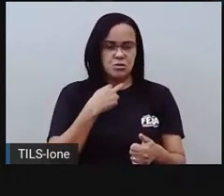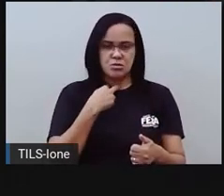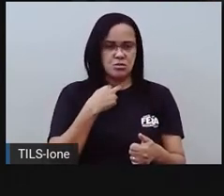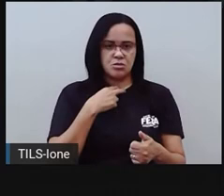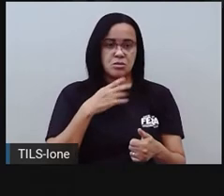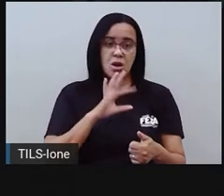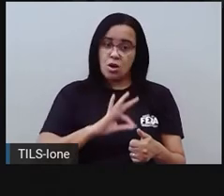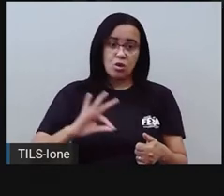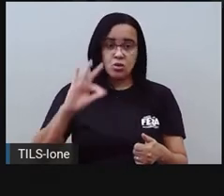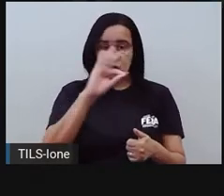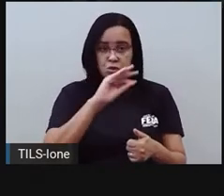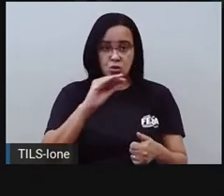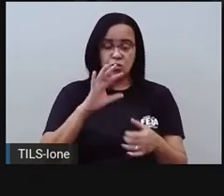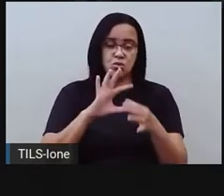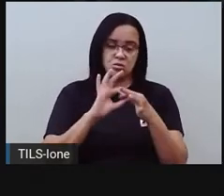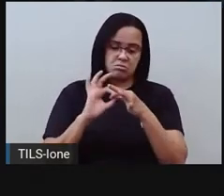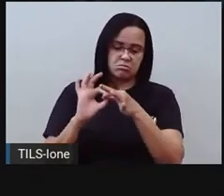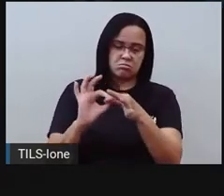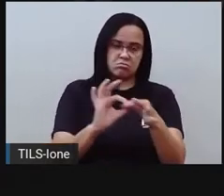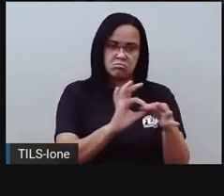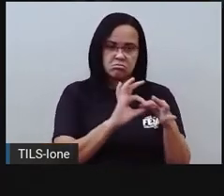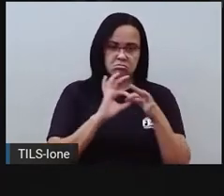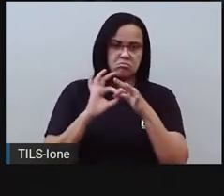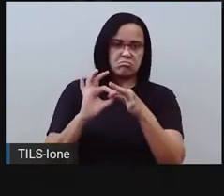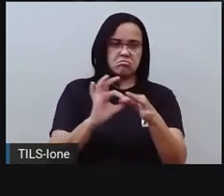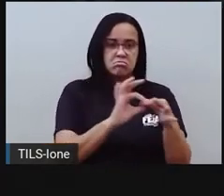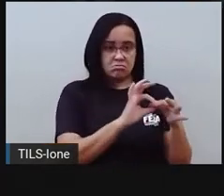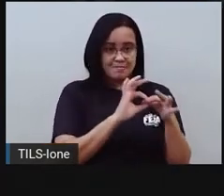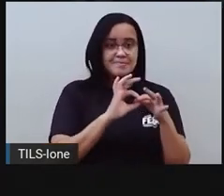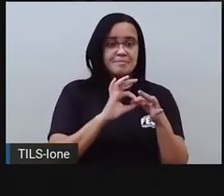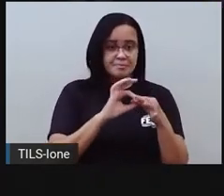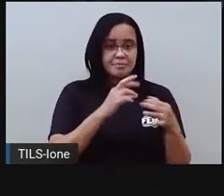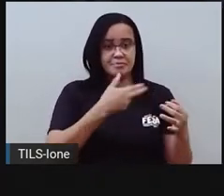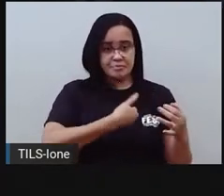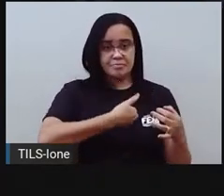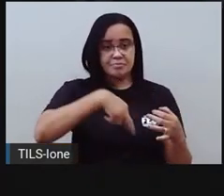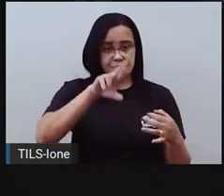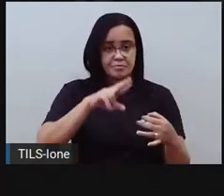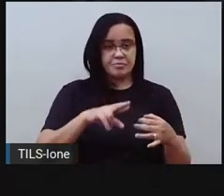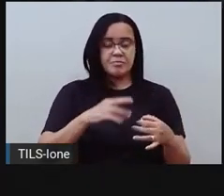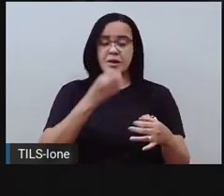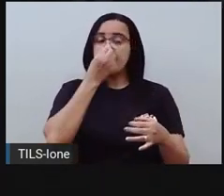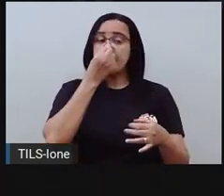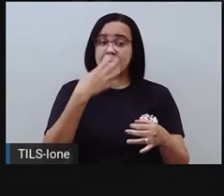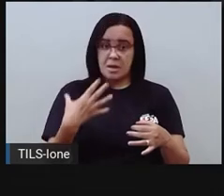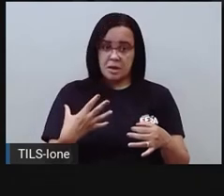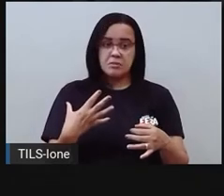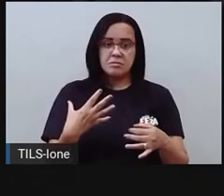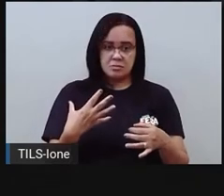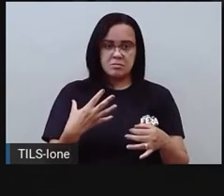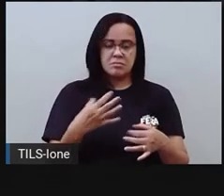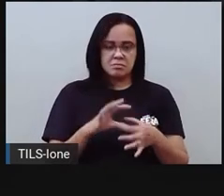elas querem sempre que as pessoas façam o bem com o outro, tá certo?